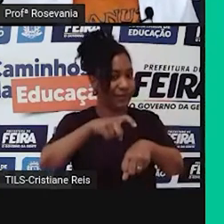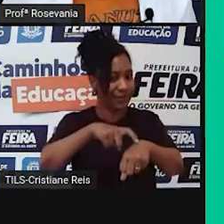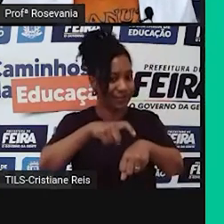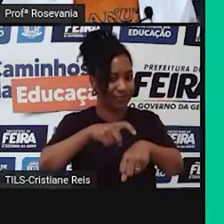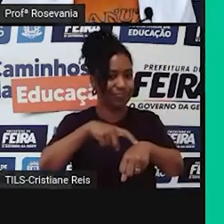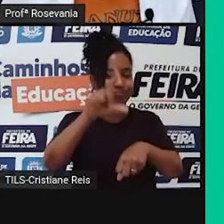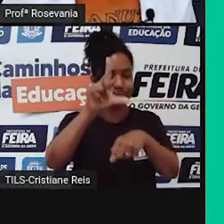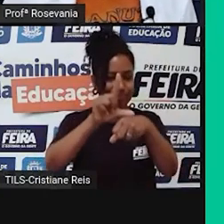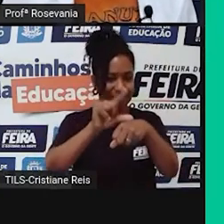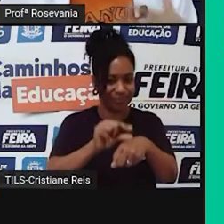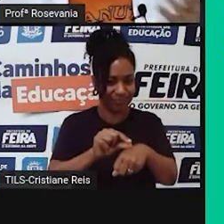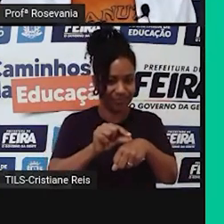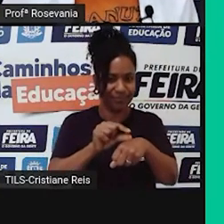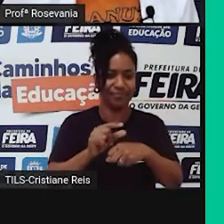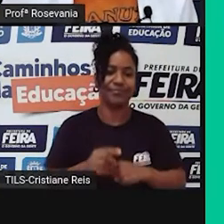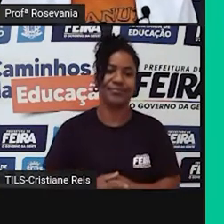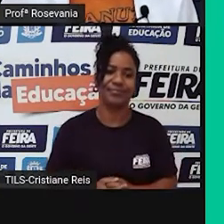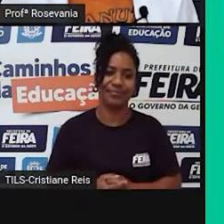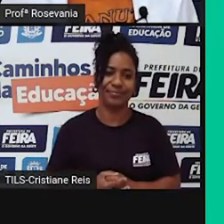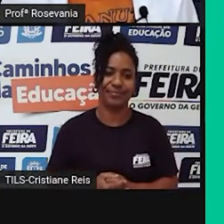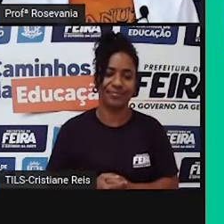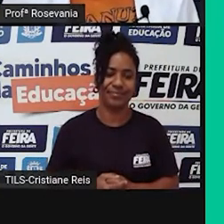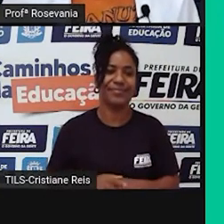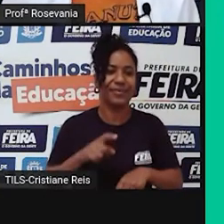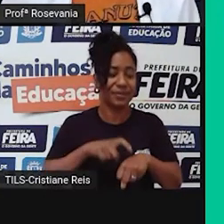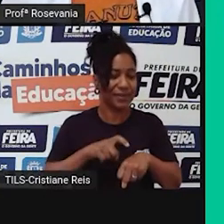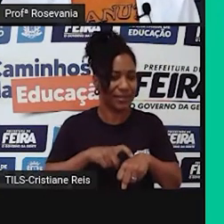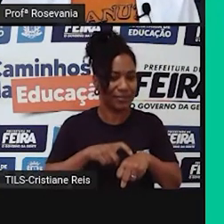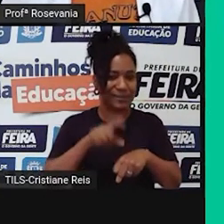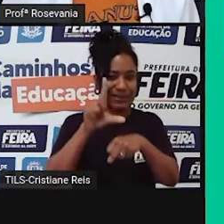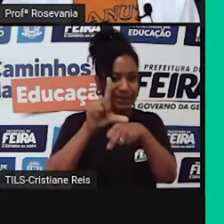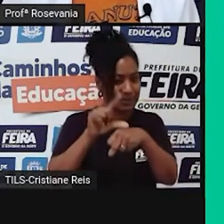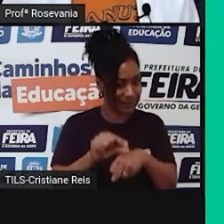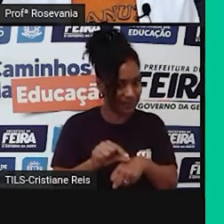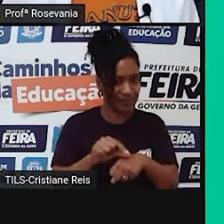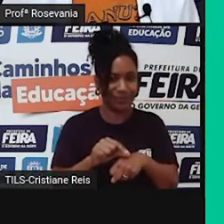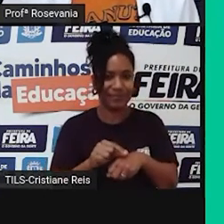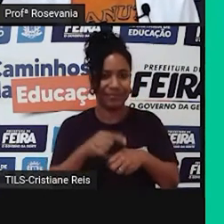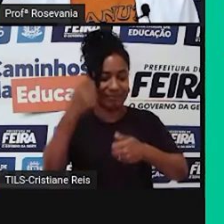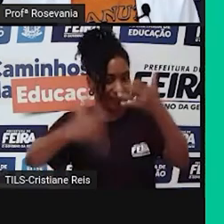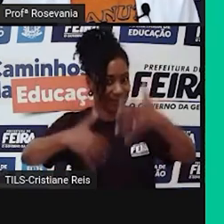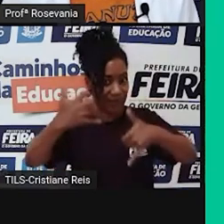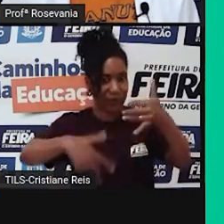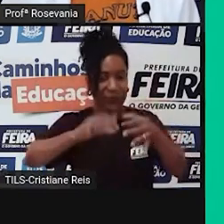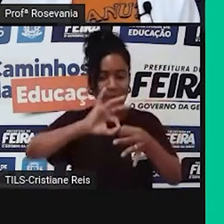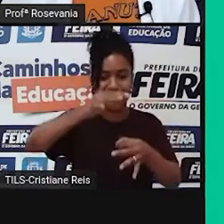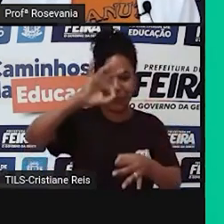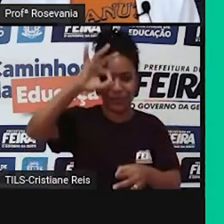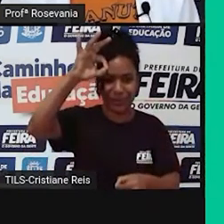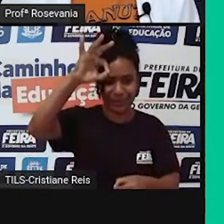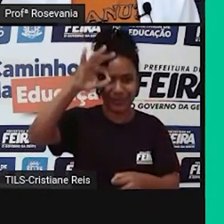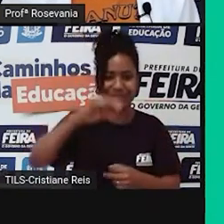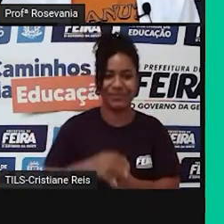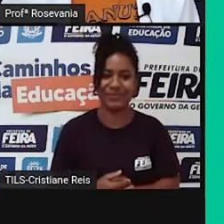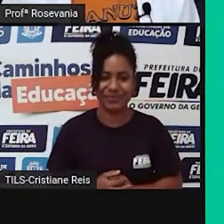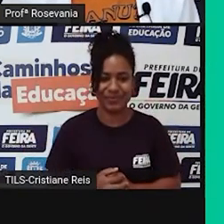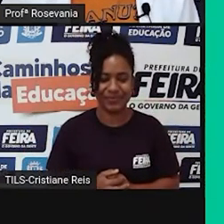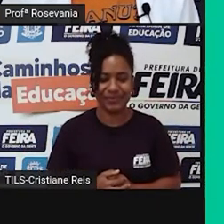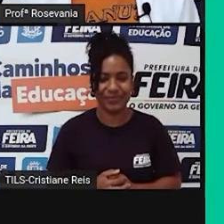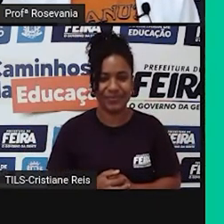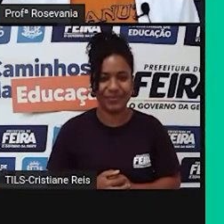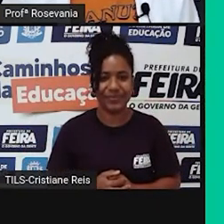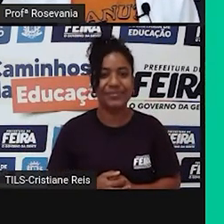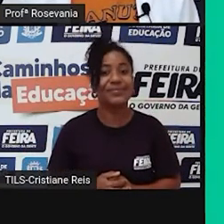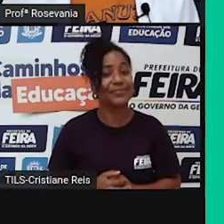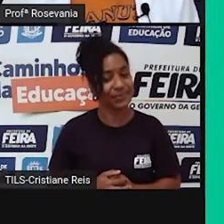né, ele vai passando e não dá muito para a gente falar. E, por fim, né, tem